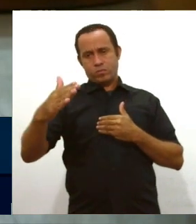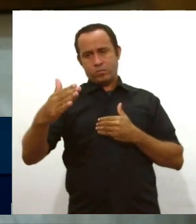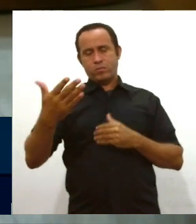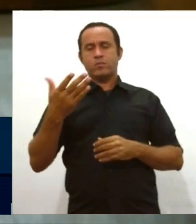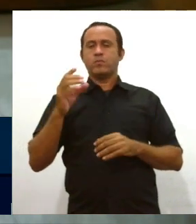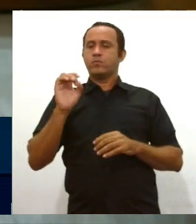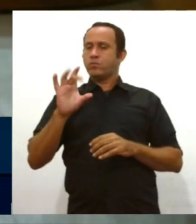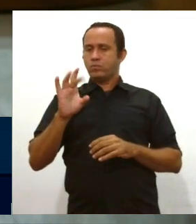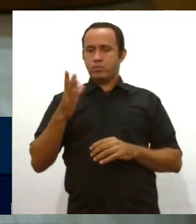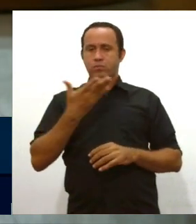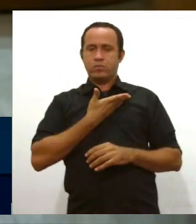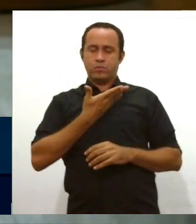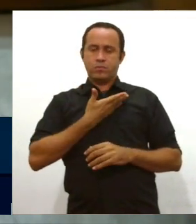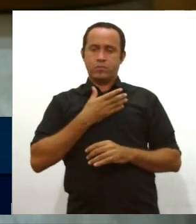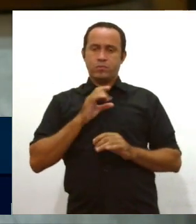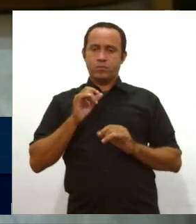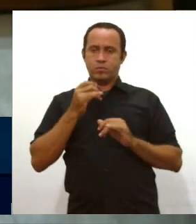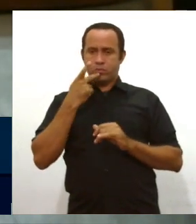colegas deputadas.